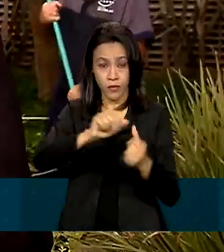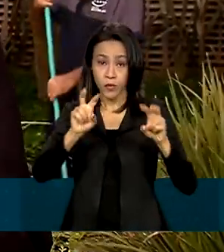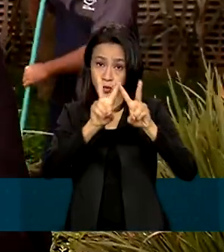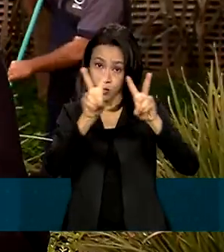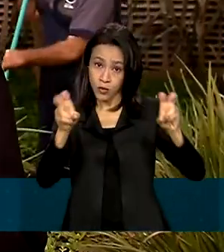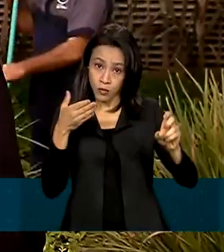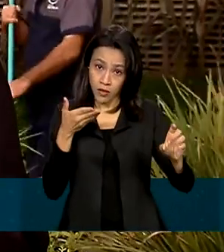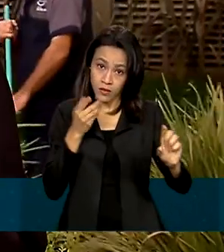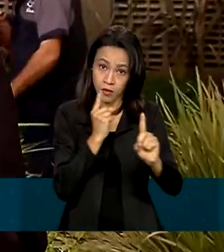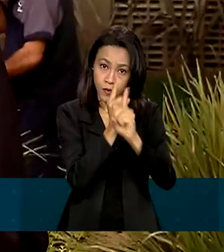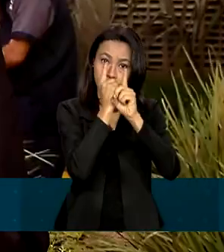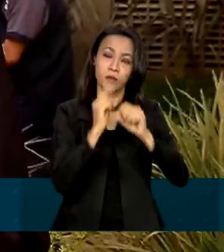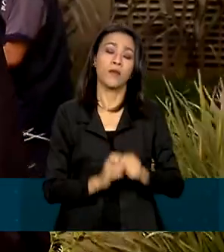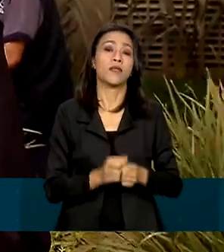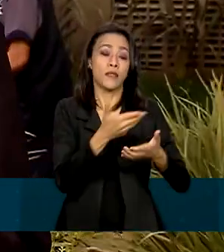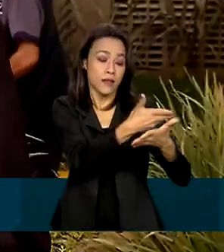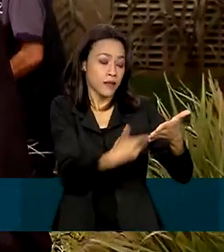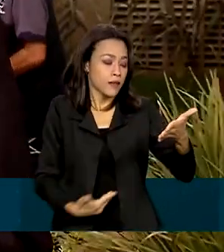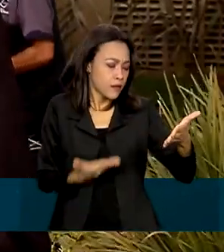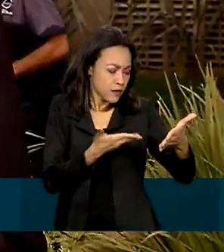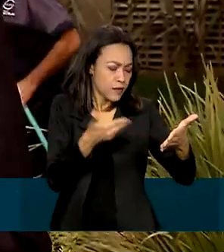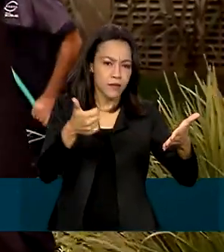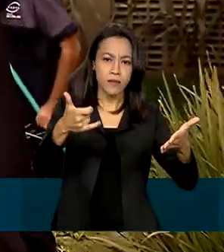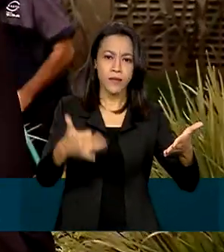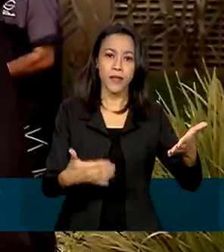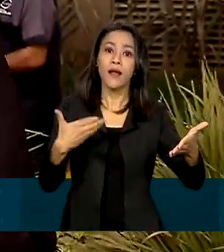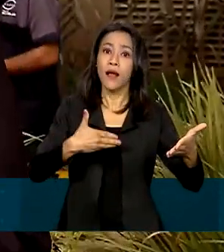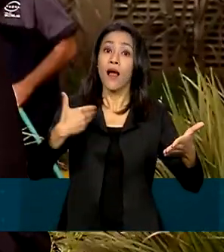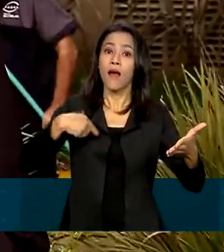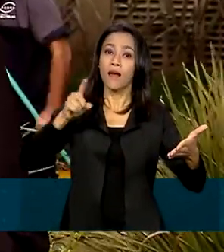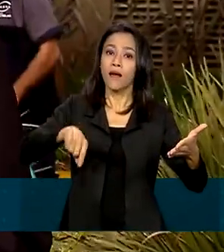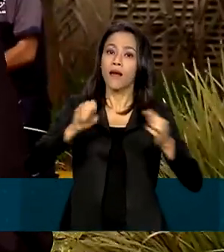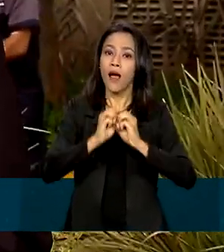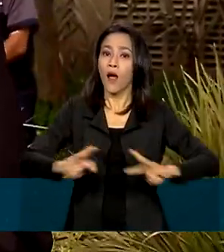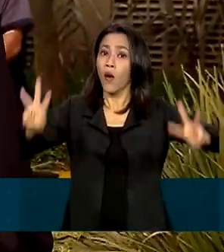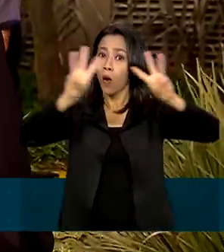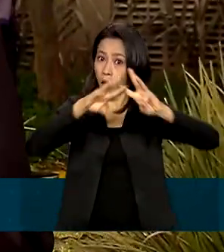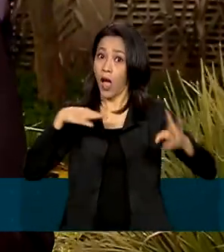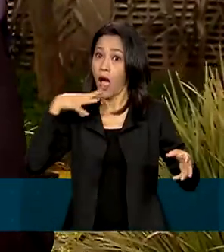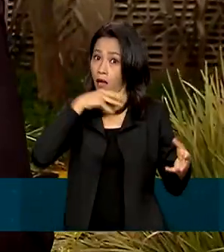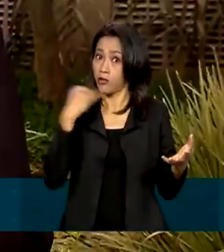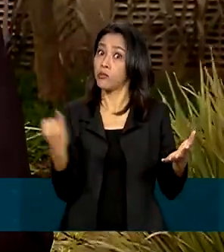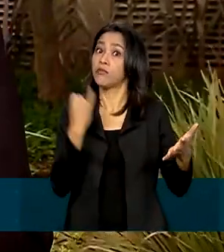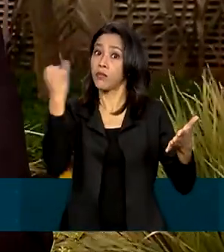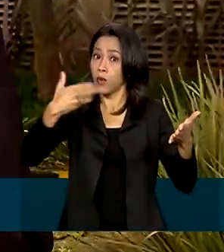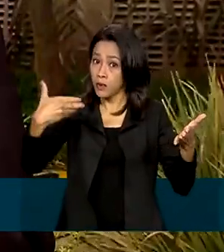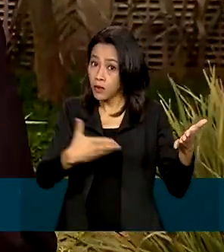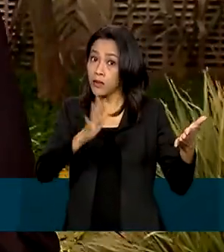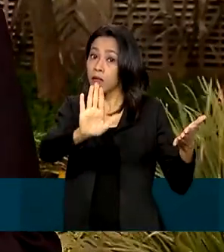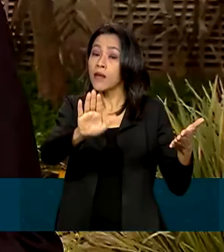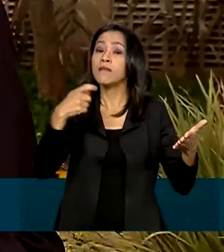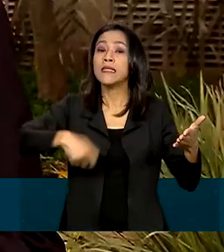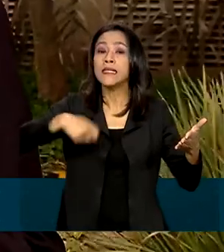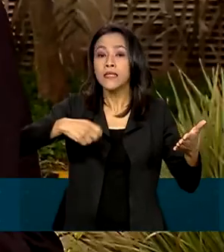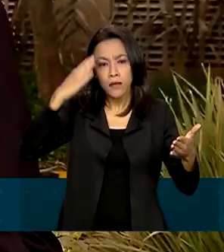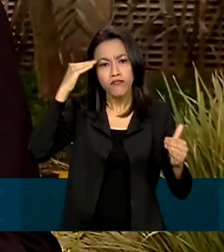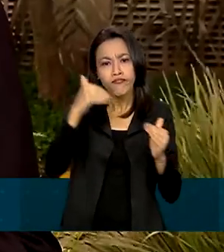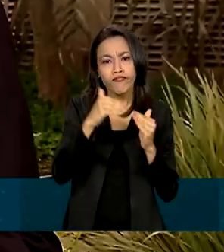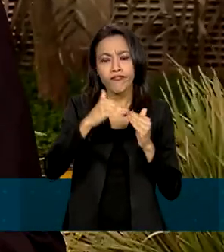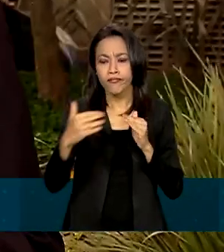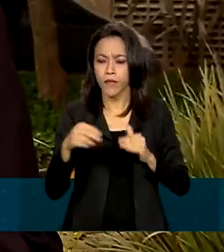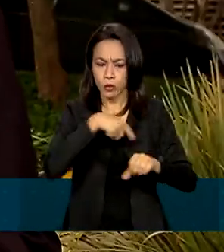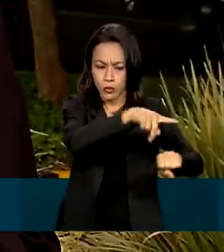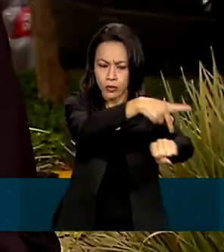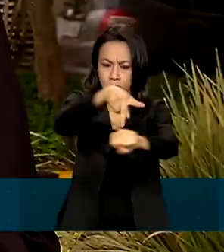O rascunho indica essas questões que a ONU acha extremamente relevante, mas que precisa da concordância de todos os países, como a criação de um